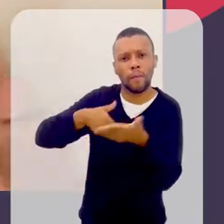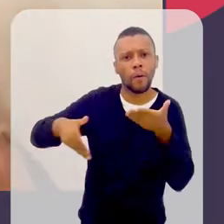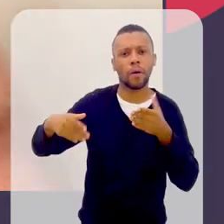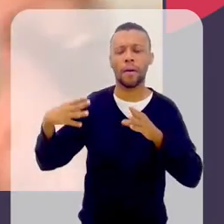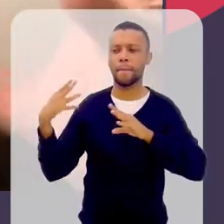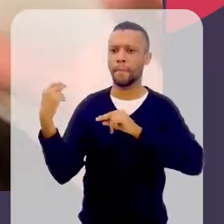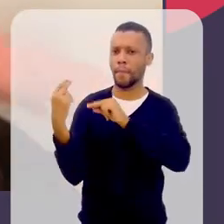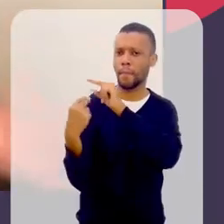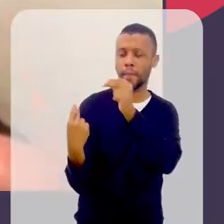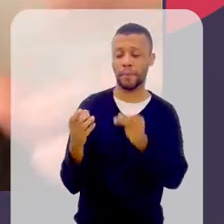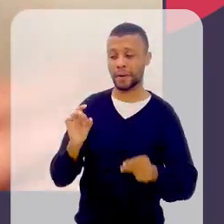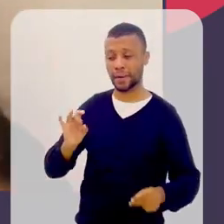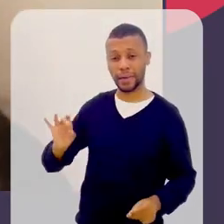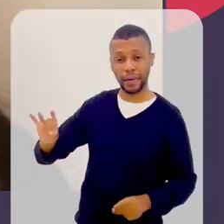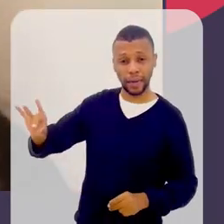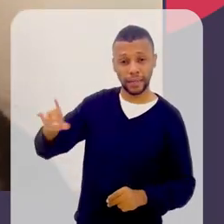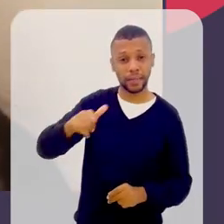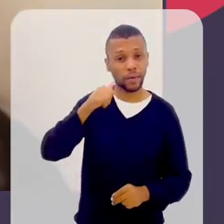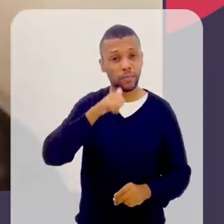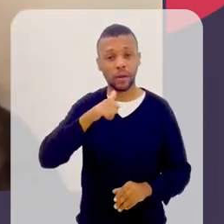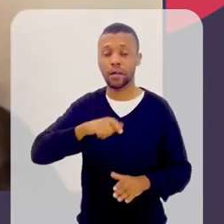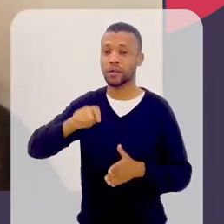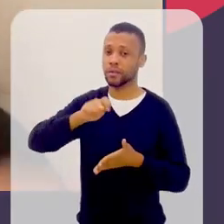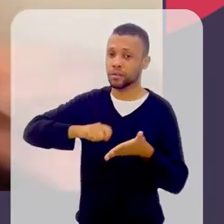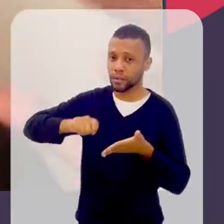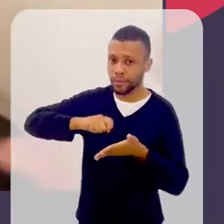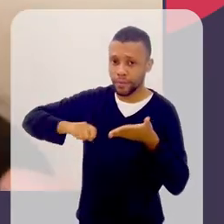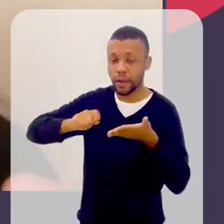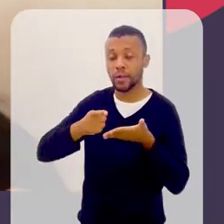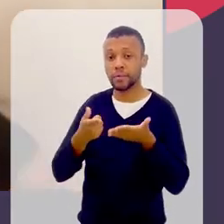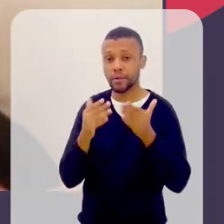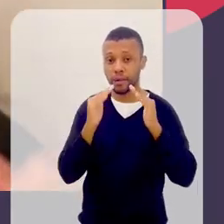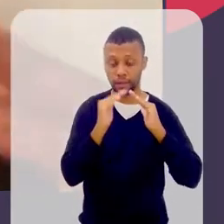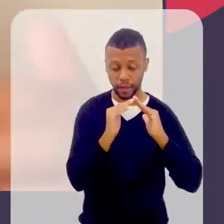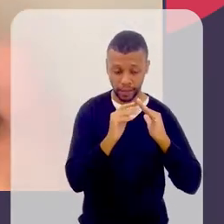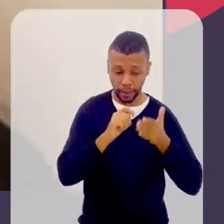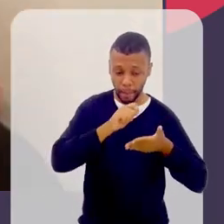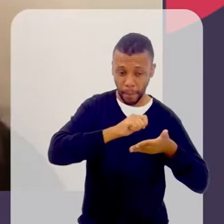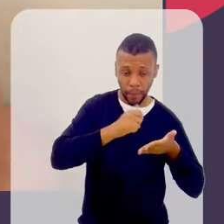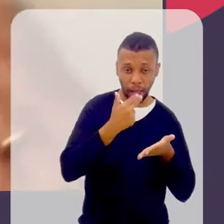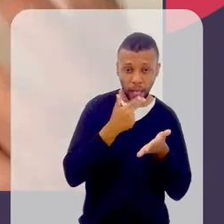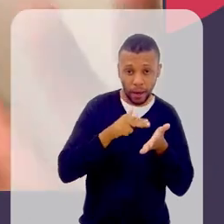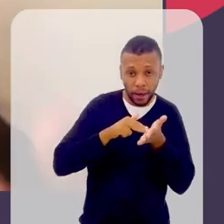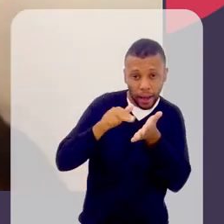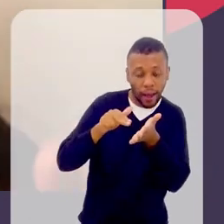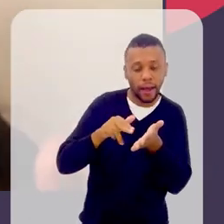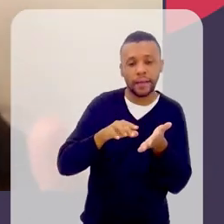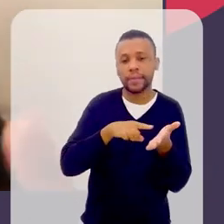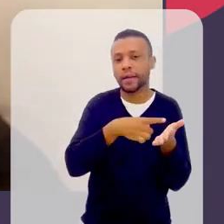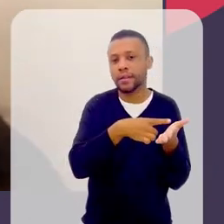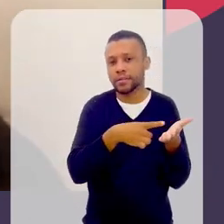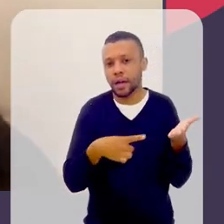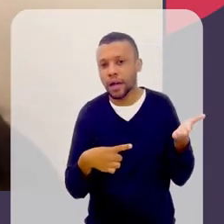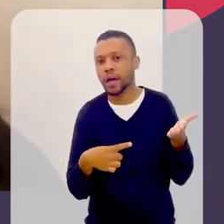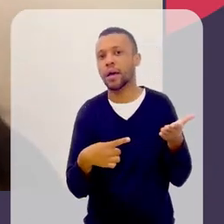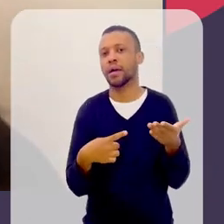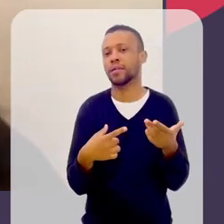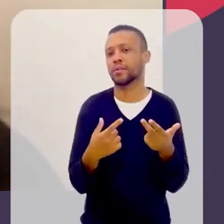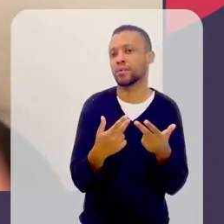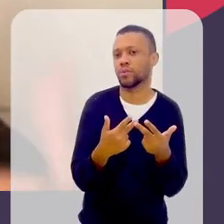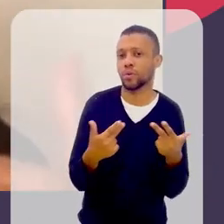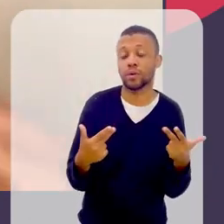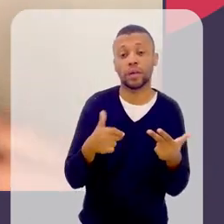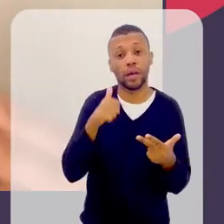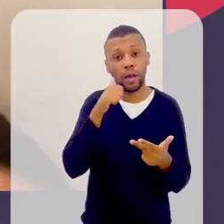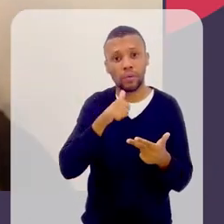vozes, cada um escrevendo nas suas residências, escrevendo cartas, escrevendo diários. As mulheres mais